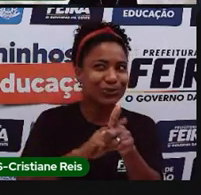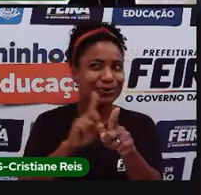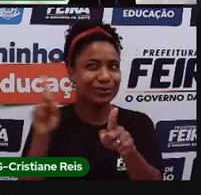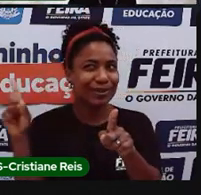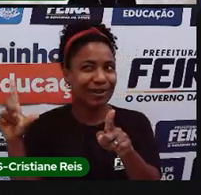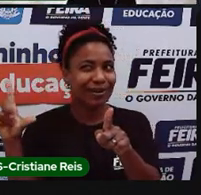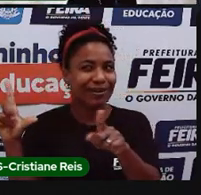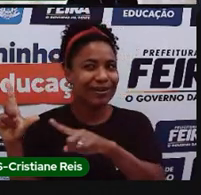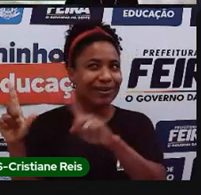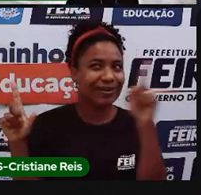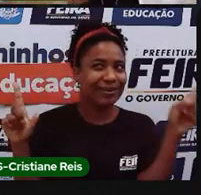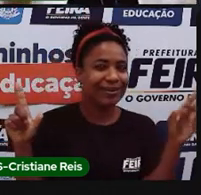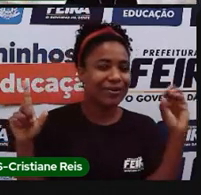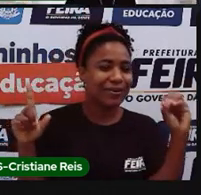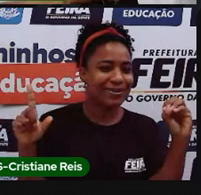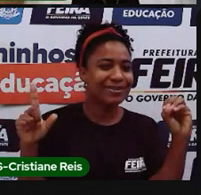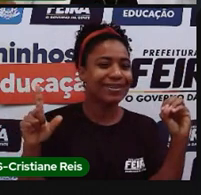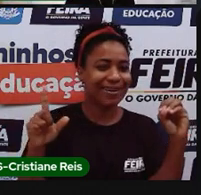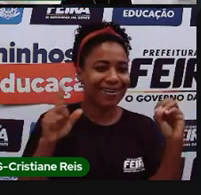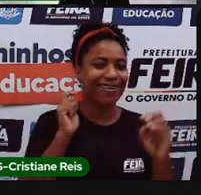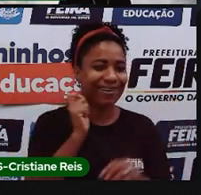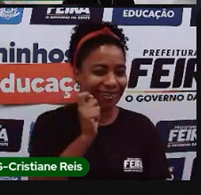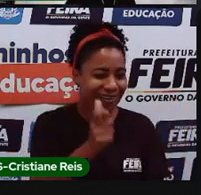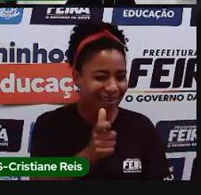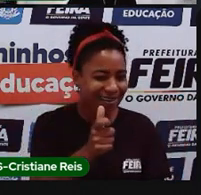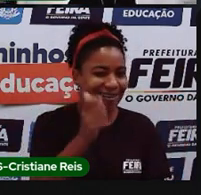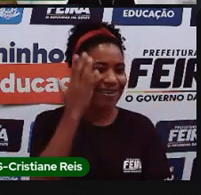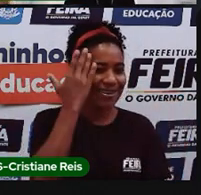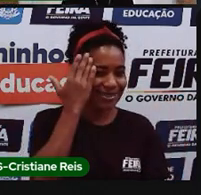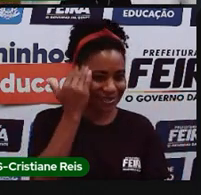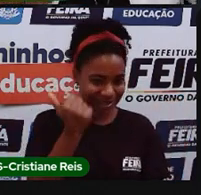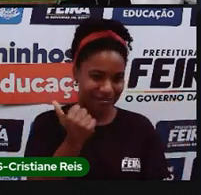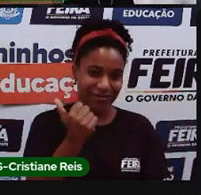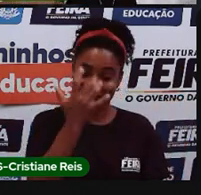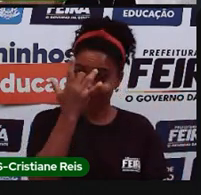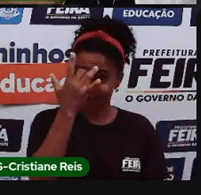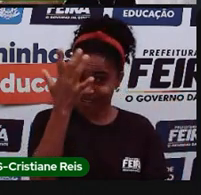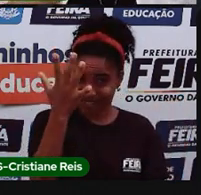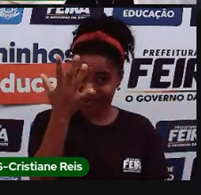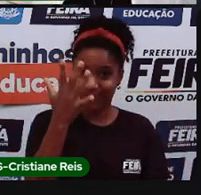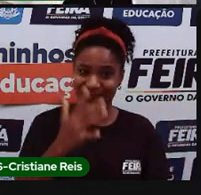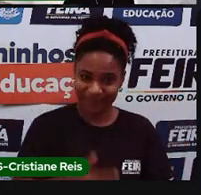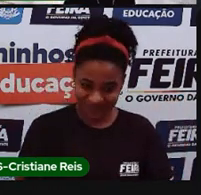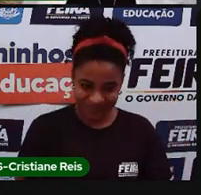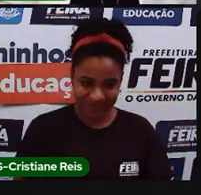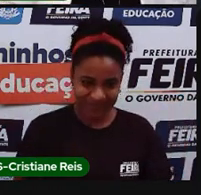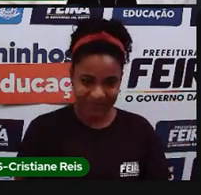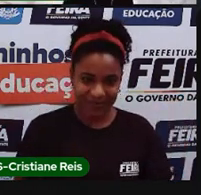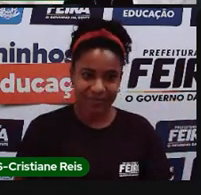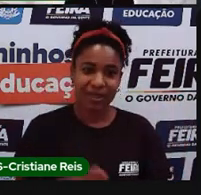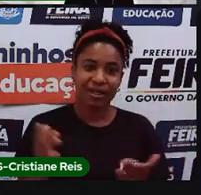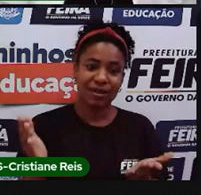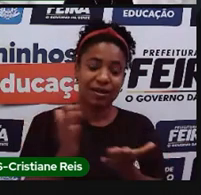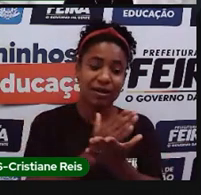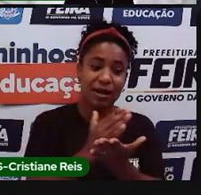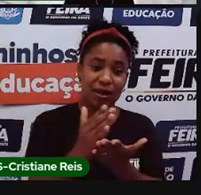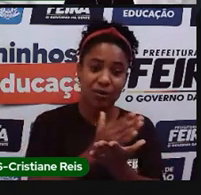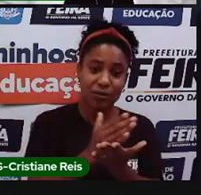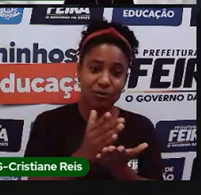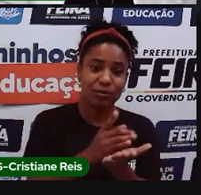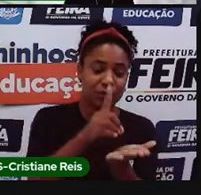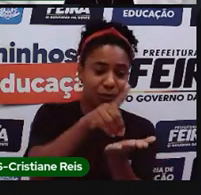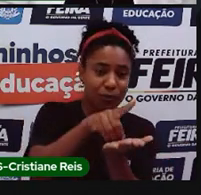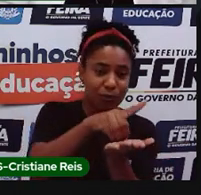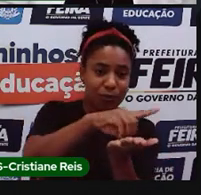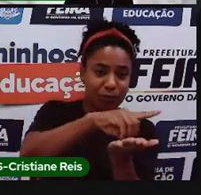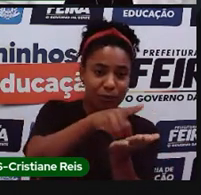saiba para que lado fica o norte, que aí eu já achei o leste, já achei o sul e já achei o oeste. Alguns vem a rosa dos ventos, como eu falei,